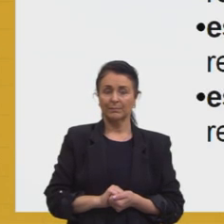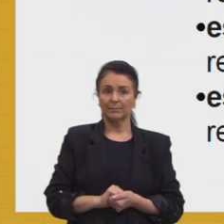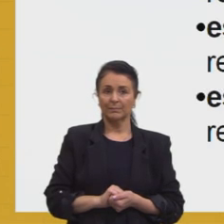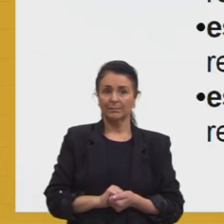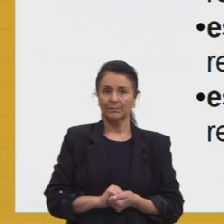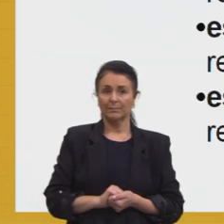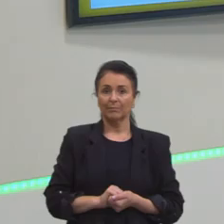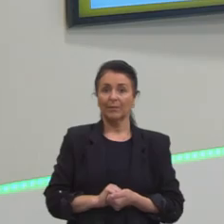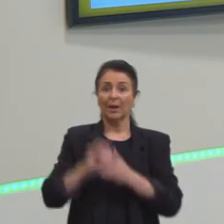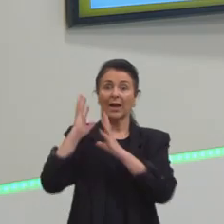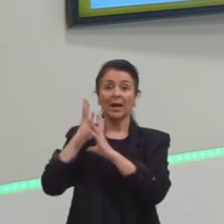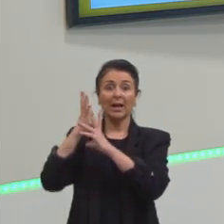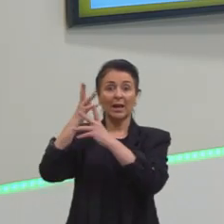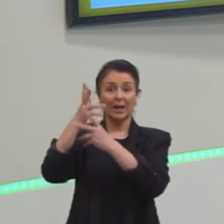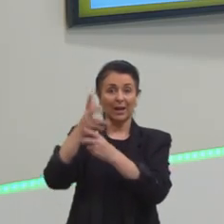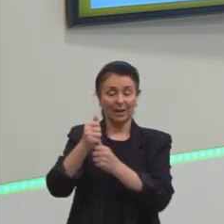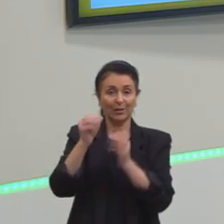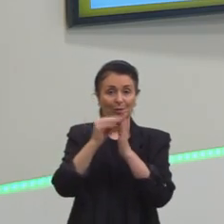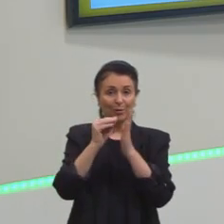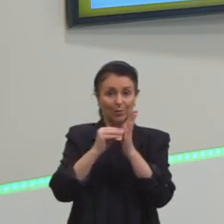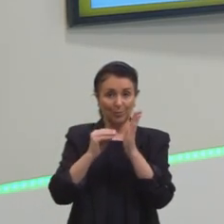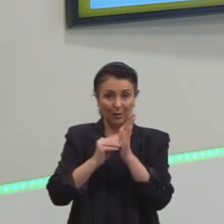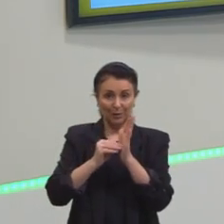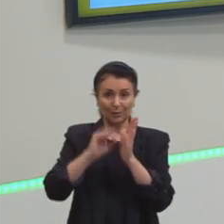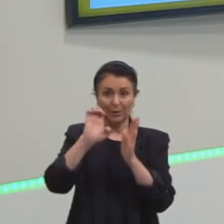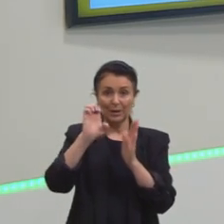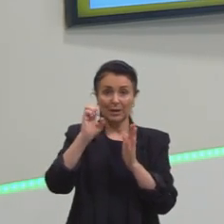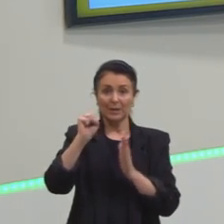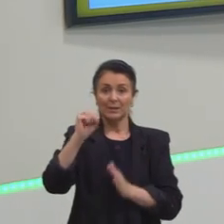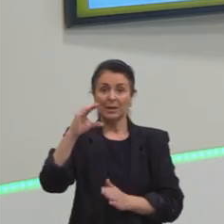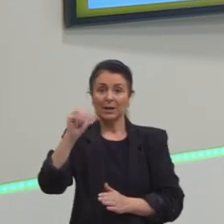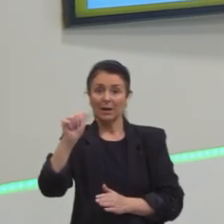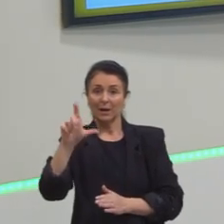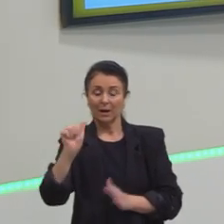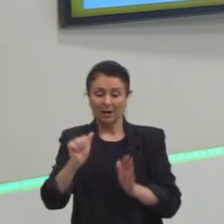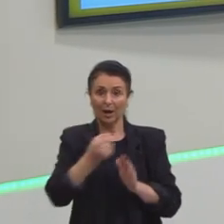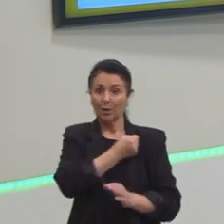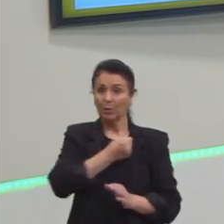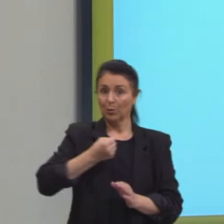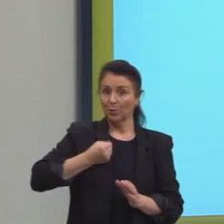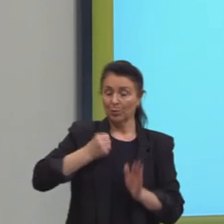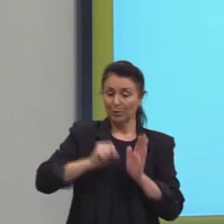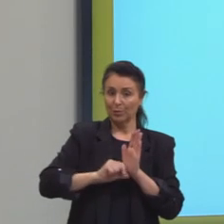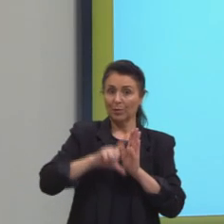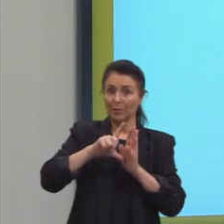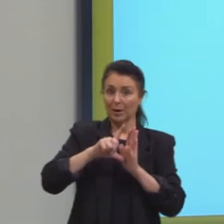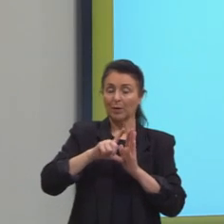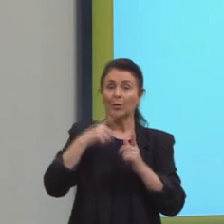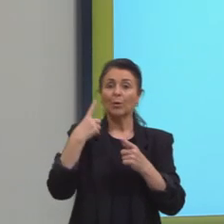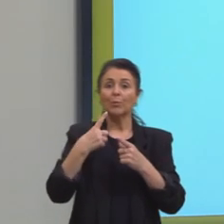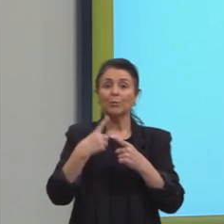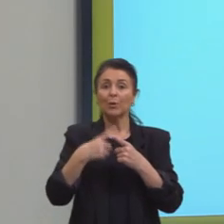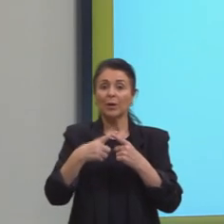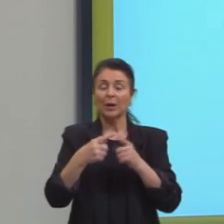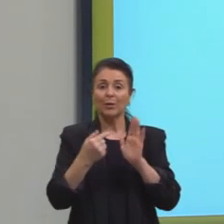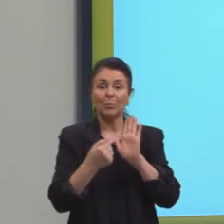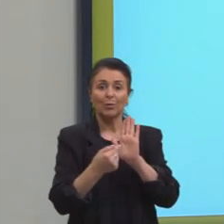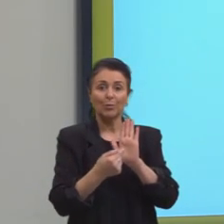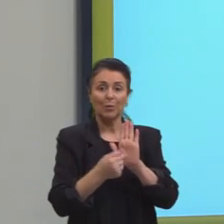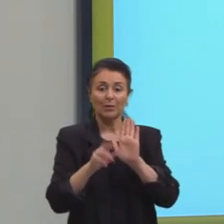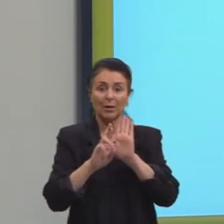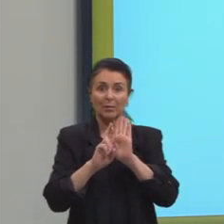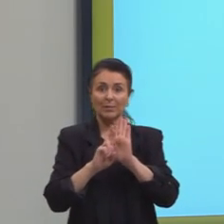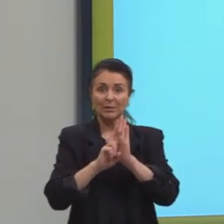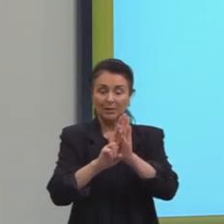Retomando, então, a escala ampliada indicada para mostrar detalhes, isso acontece quando a representação é